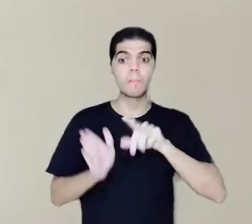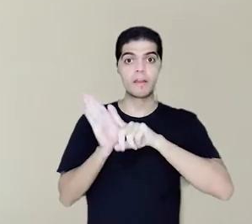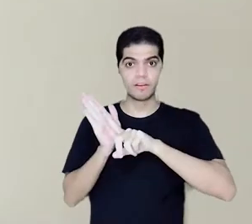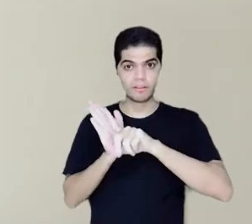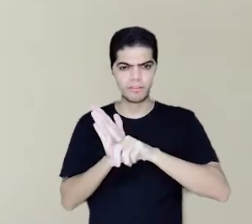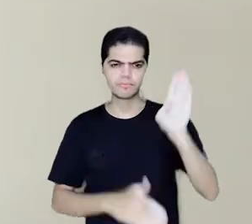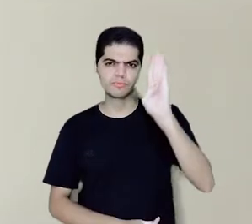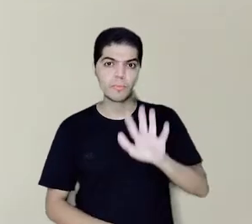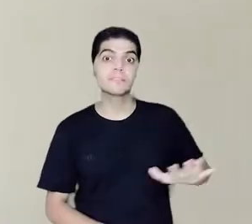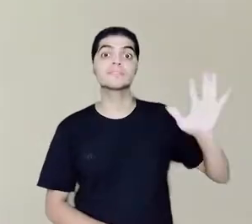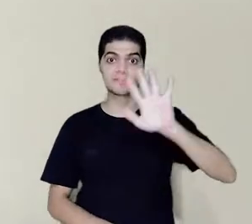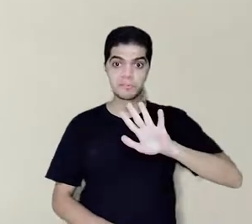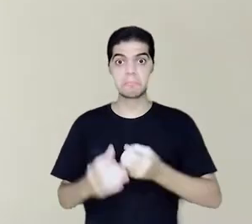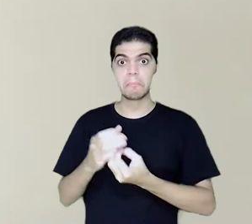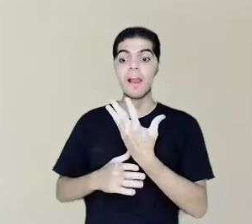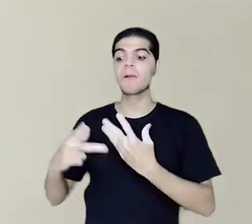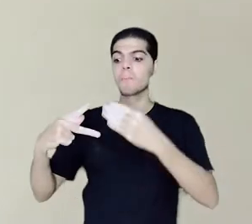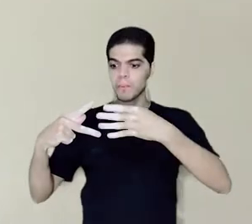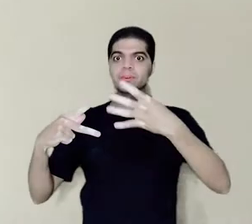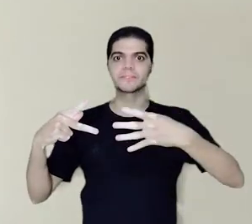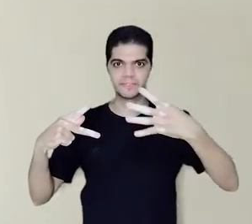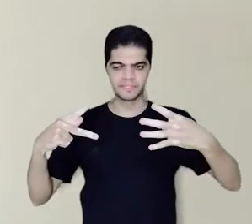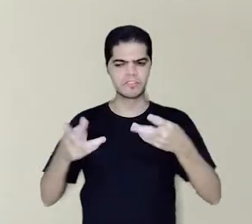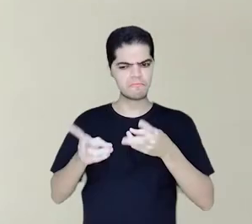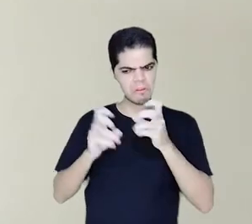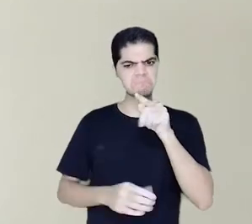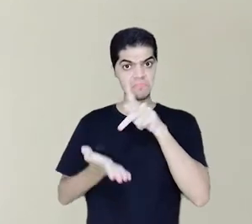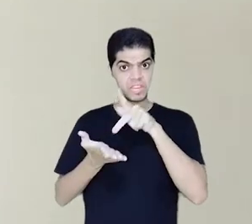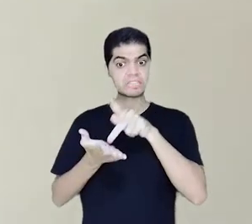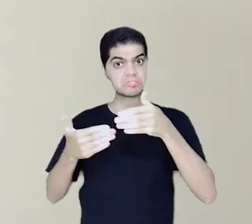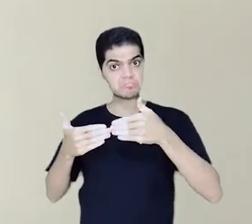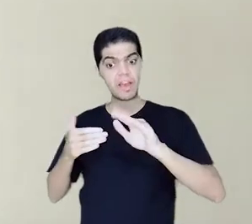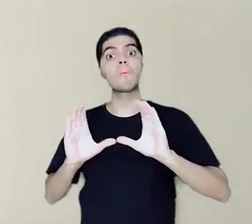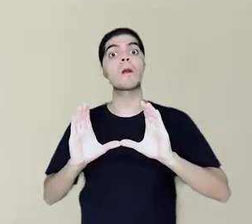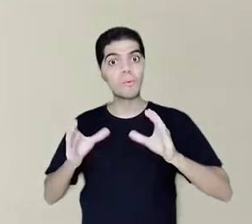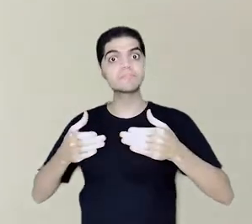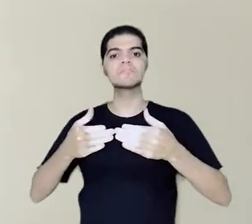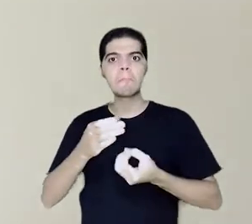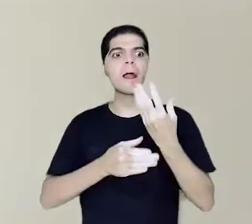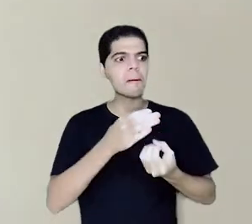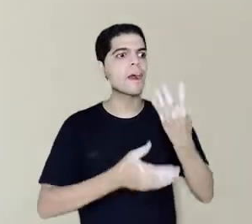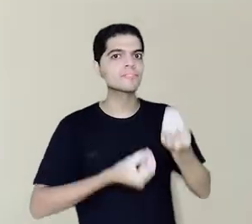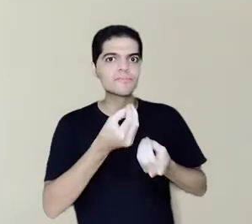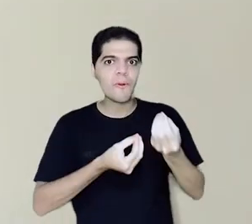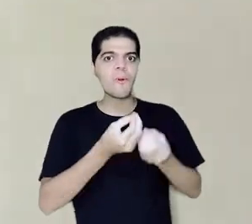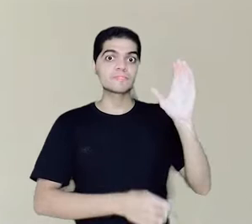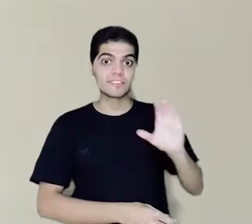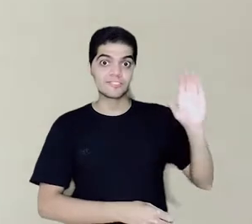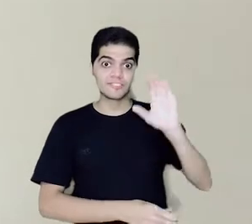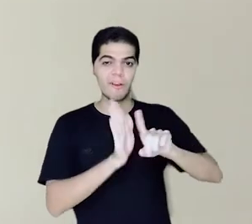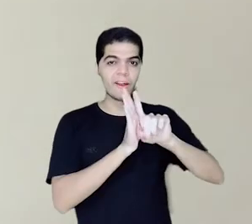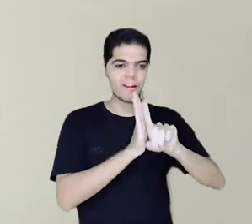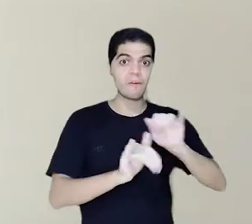do Brasil inteiro em criar o Portal Bicentenário, que sem dúvida nenhuma é uma iniciativa coletiva de produção científica, divulgação da